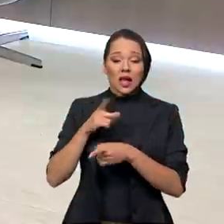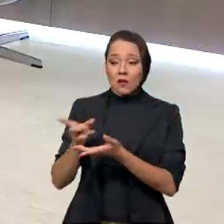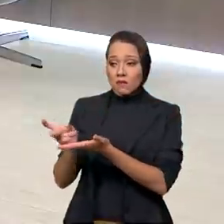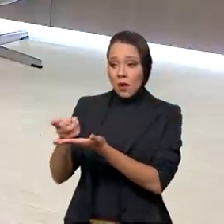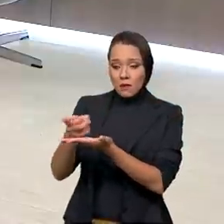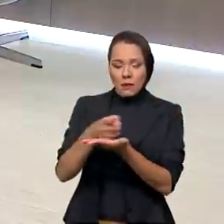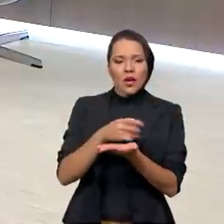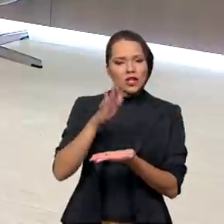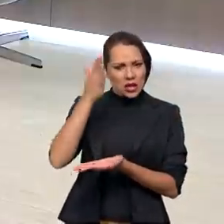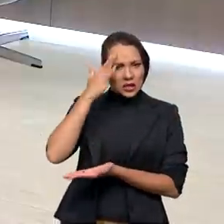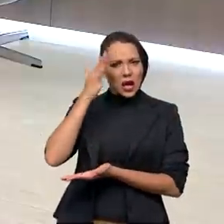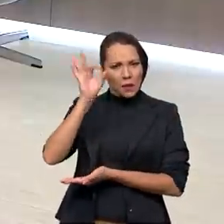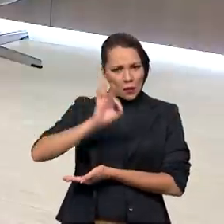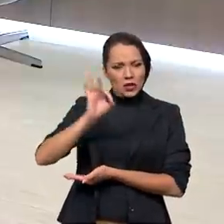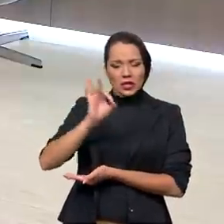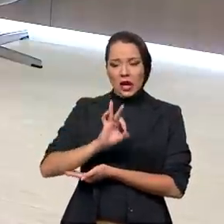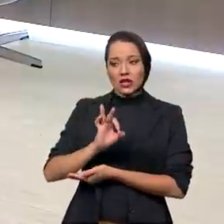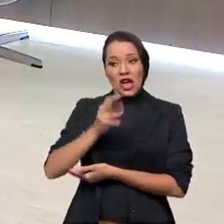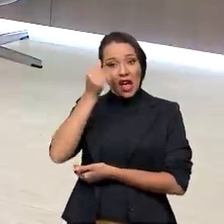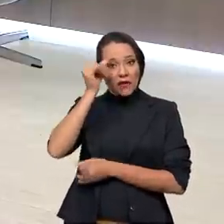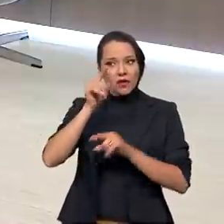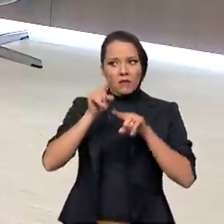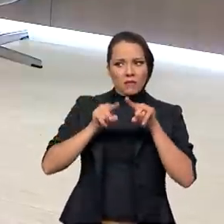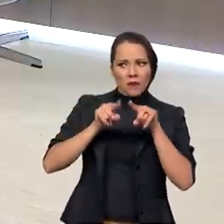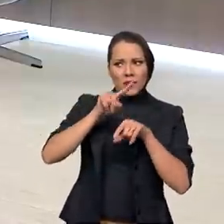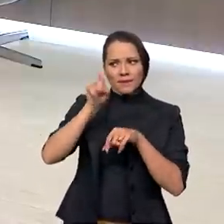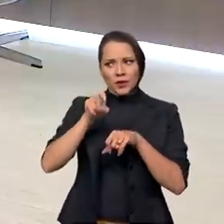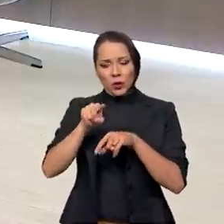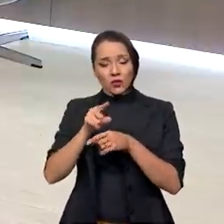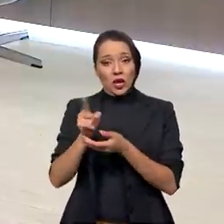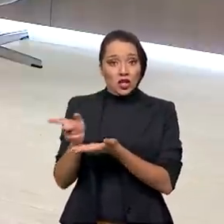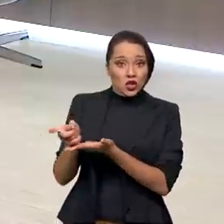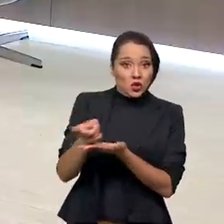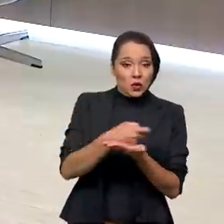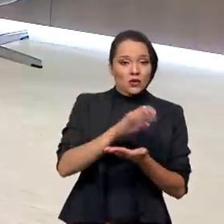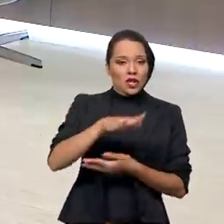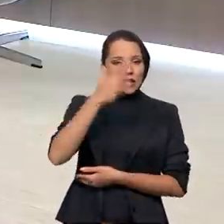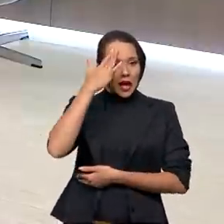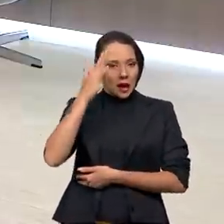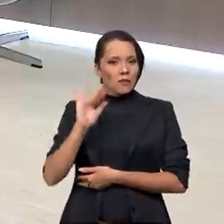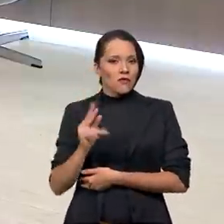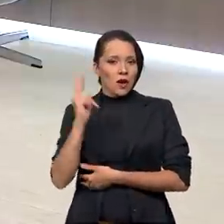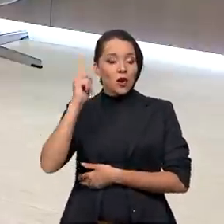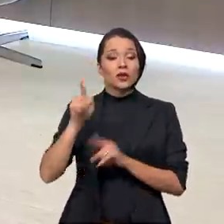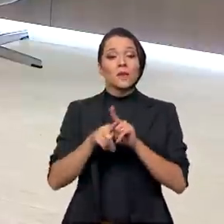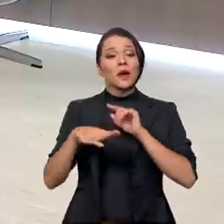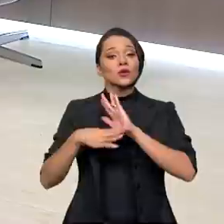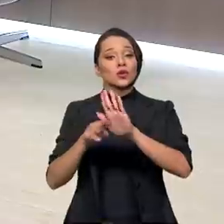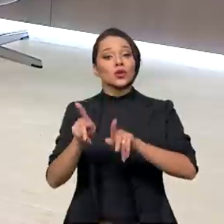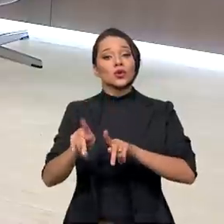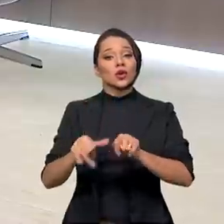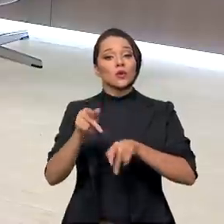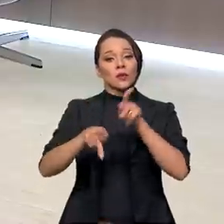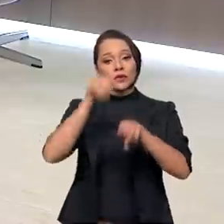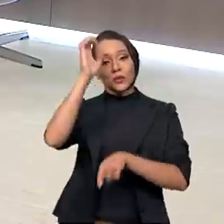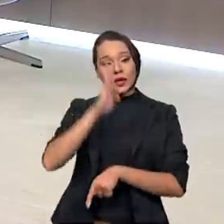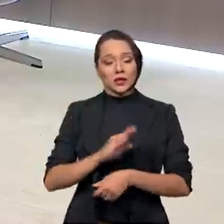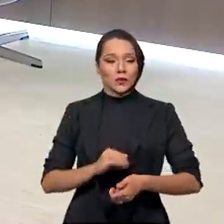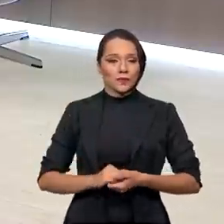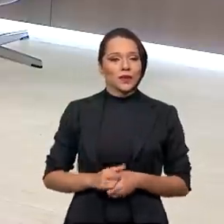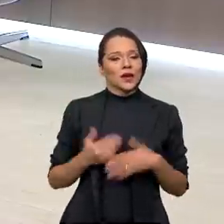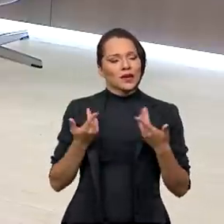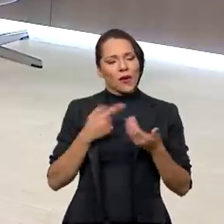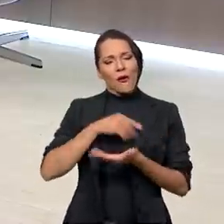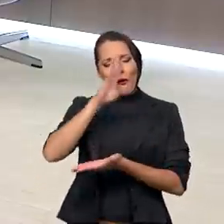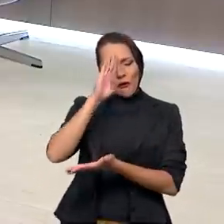previsível e não varia, correto? E traz imensos benefícios para todos os brasileiros e todas as brasileiras. Então, eu